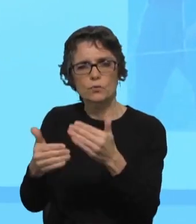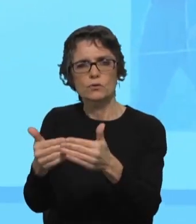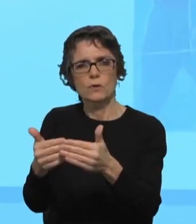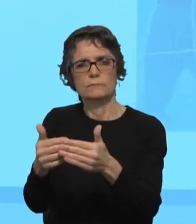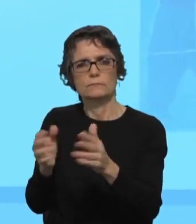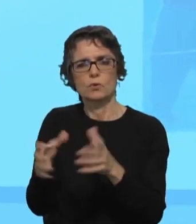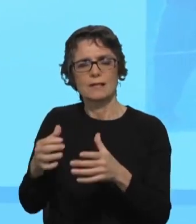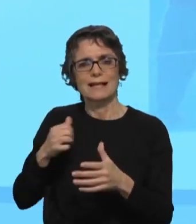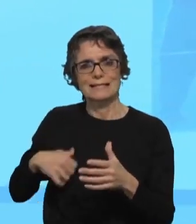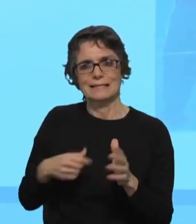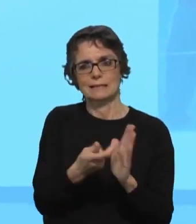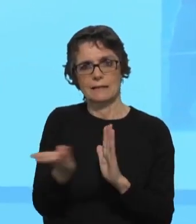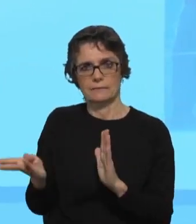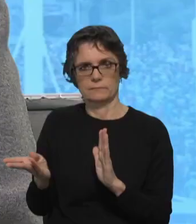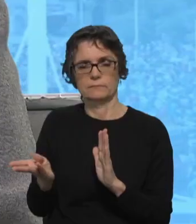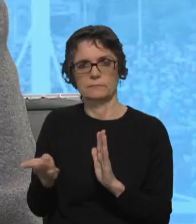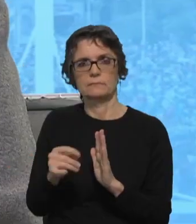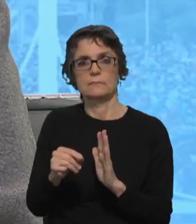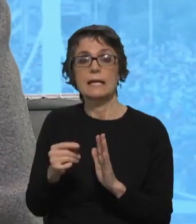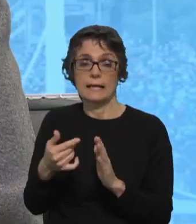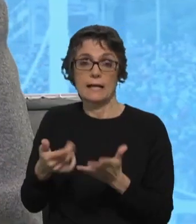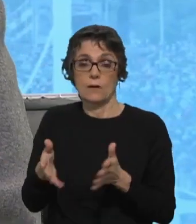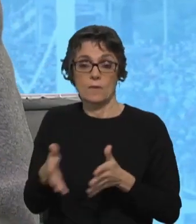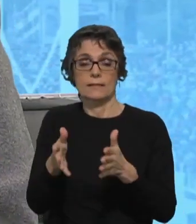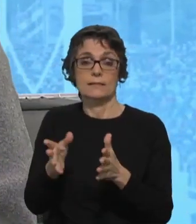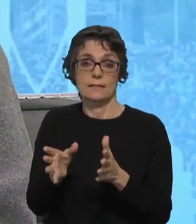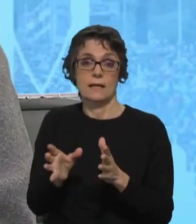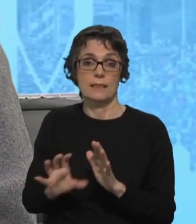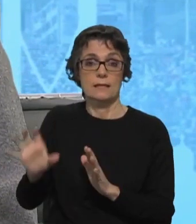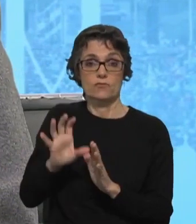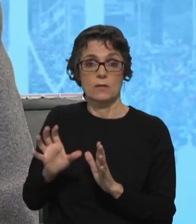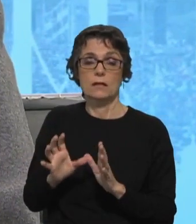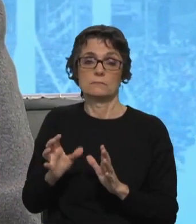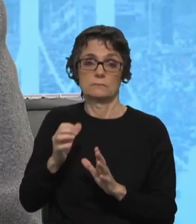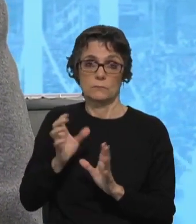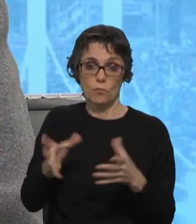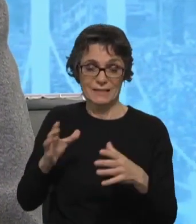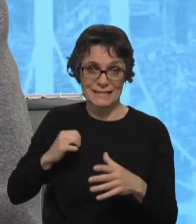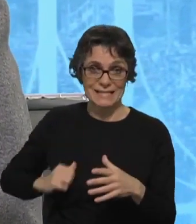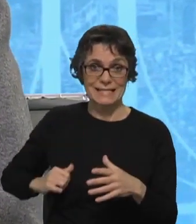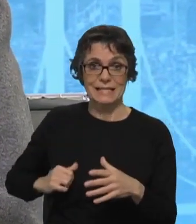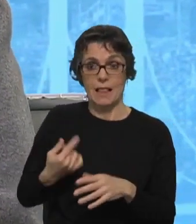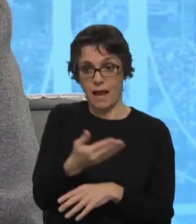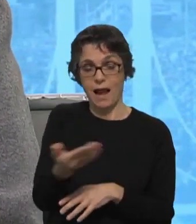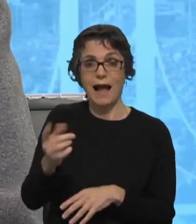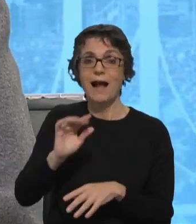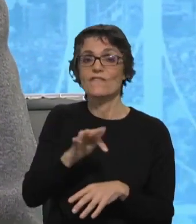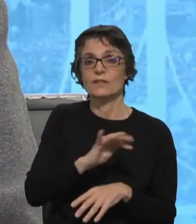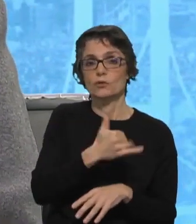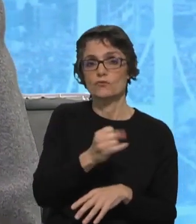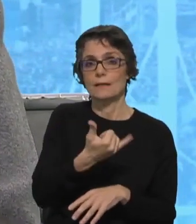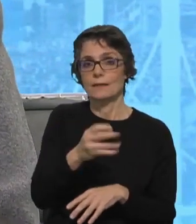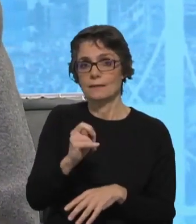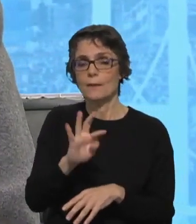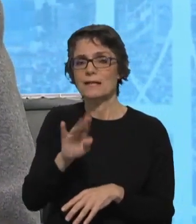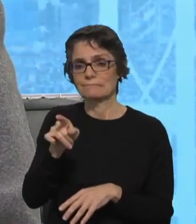Existe a Estratégia Nacional para as Comunidades Ciganas, que terminou em 2023, mas que a agência e